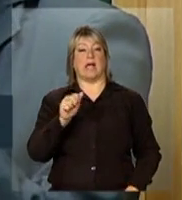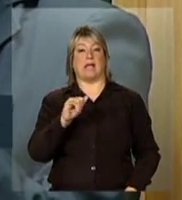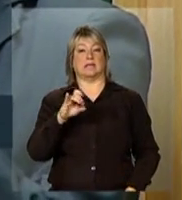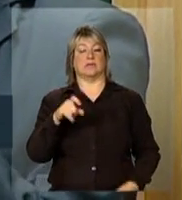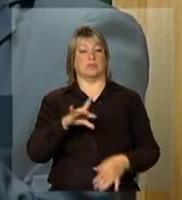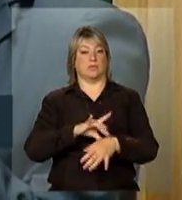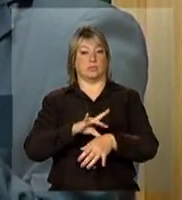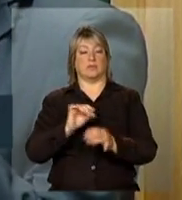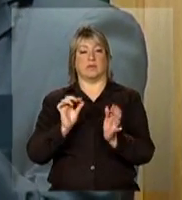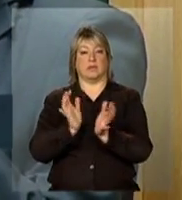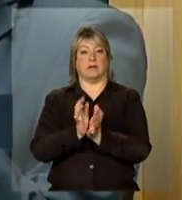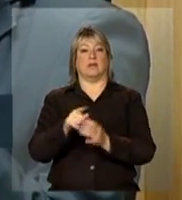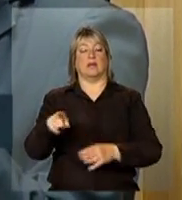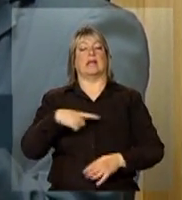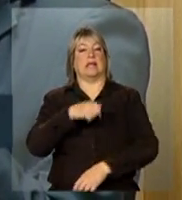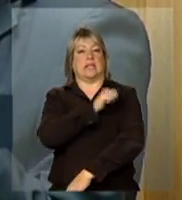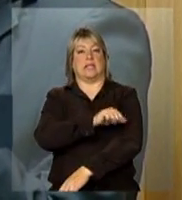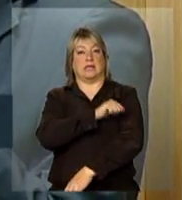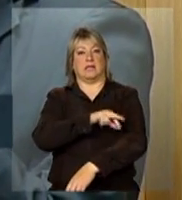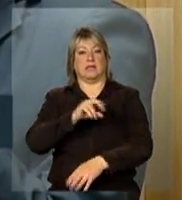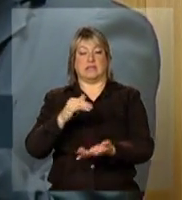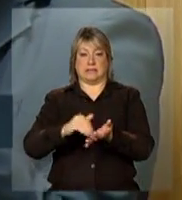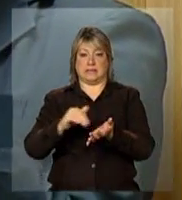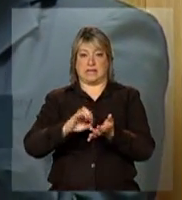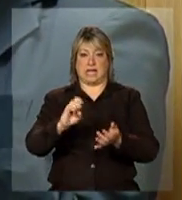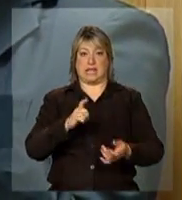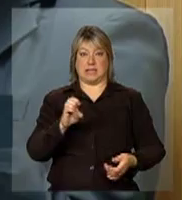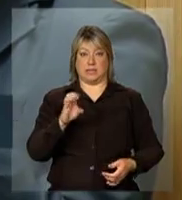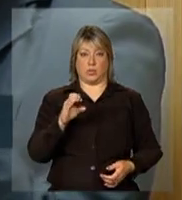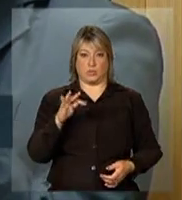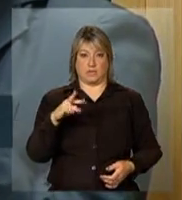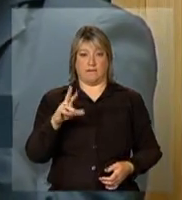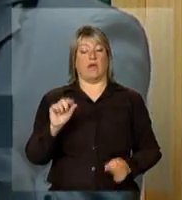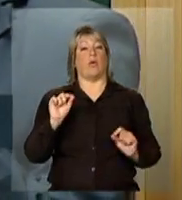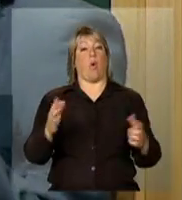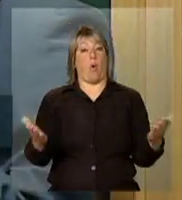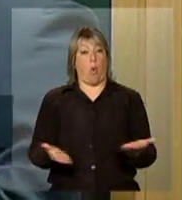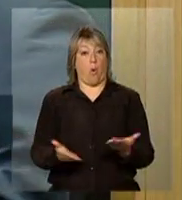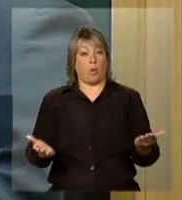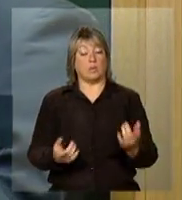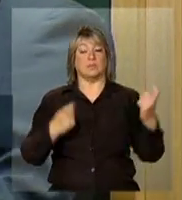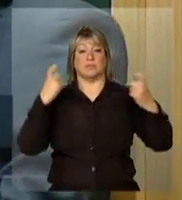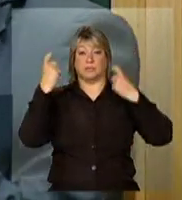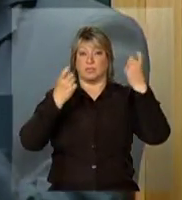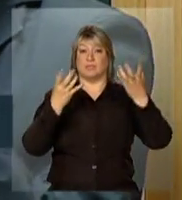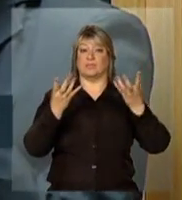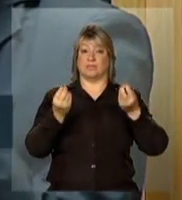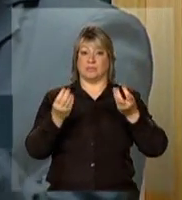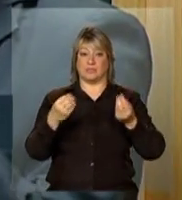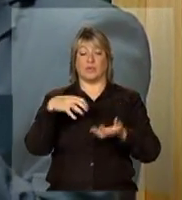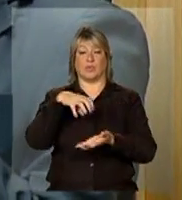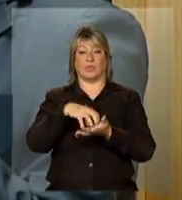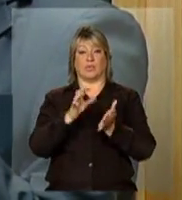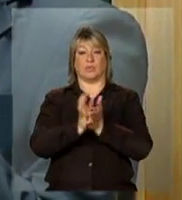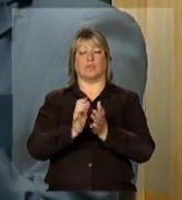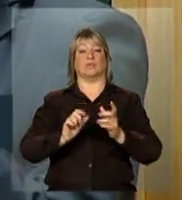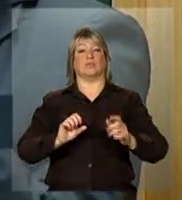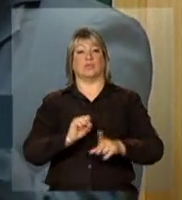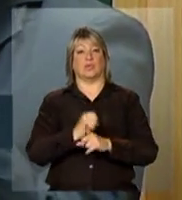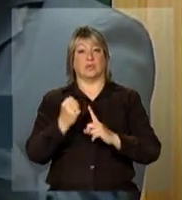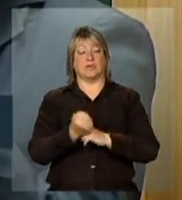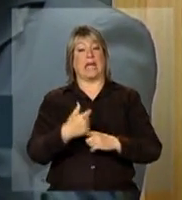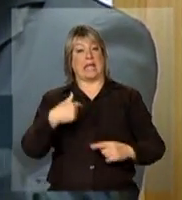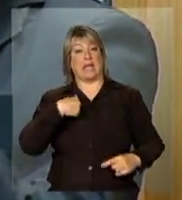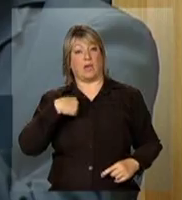Secretaria Executiva, e uma das coisas que está preocupando muito hoje o movimento social, nós estamos muito preocupados, eu sou